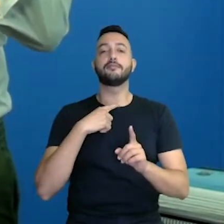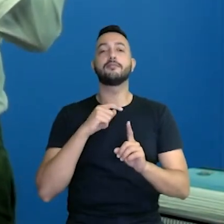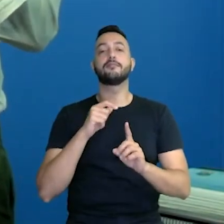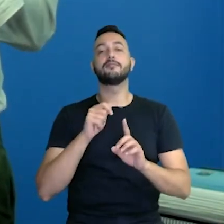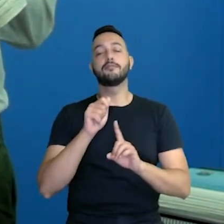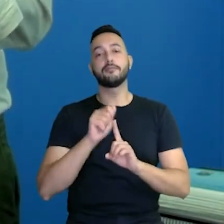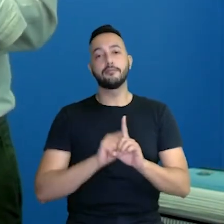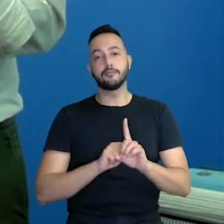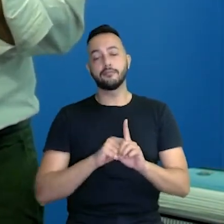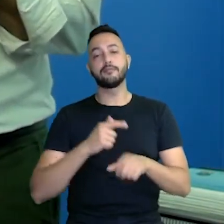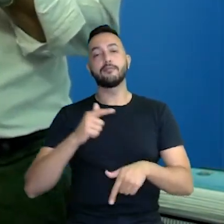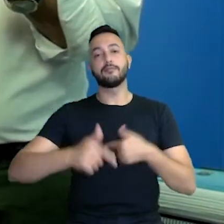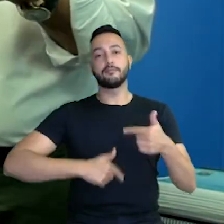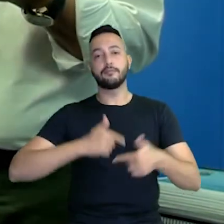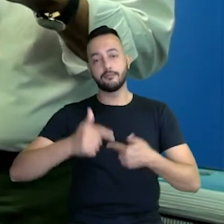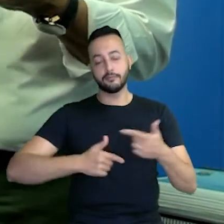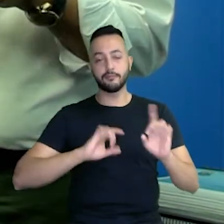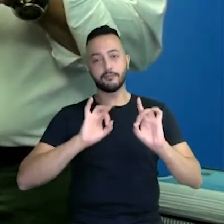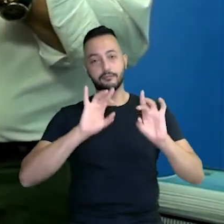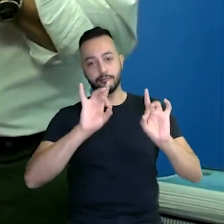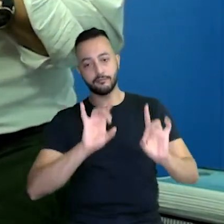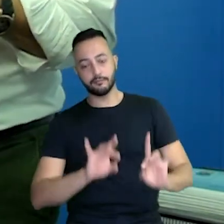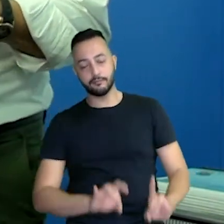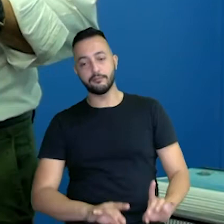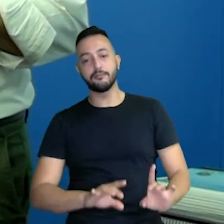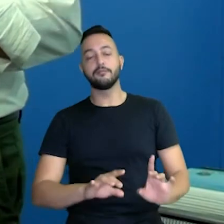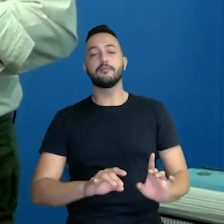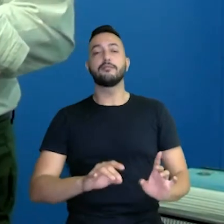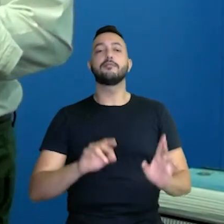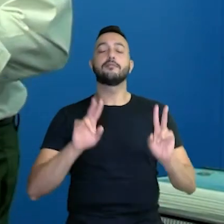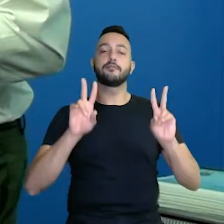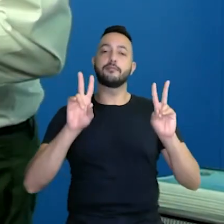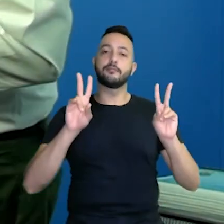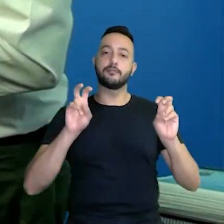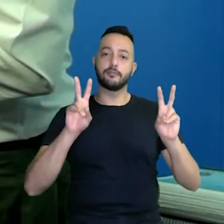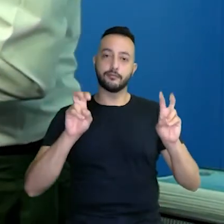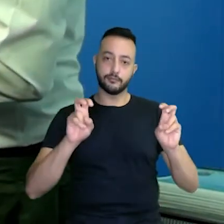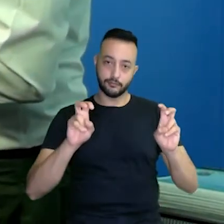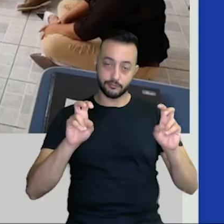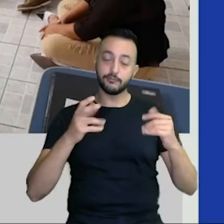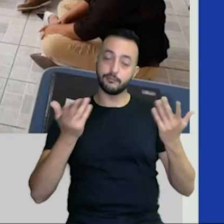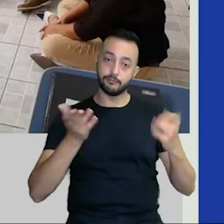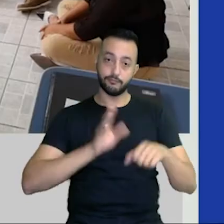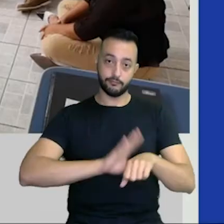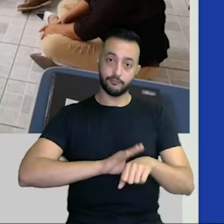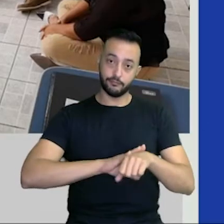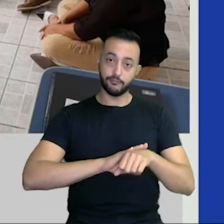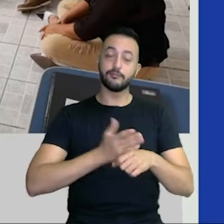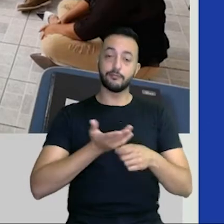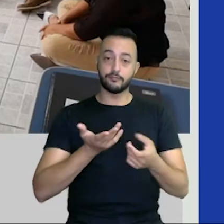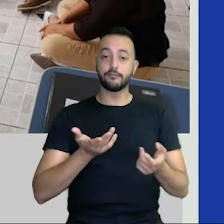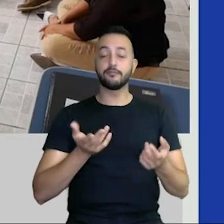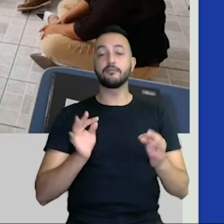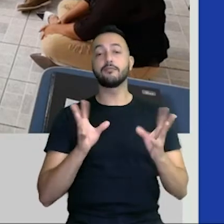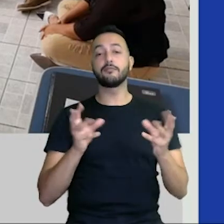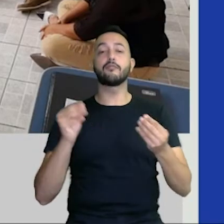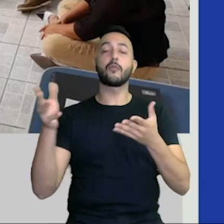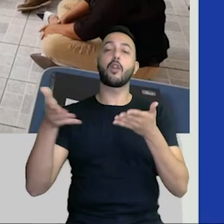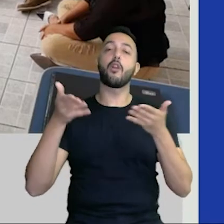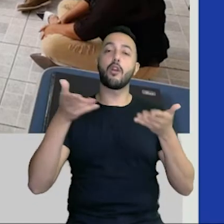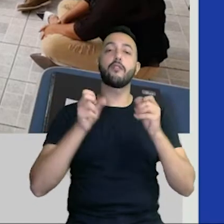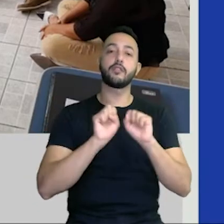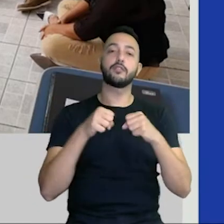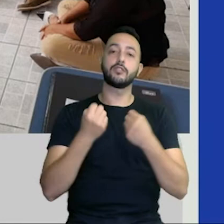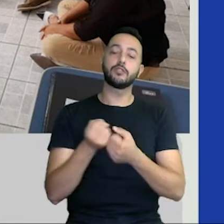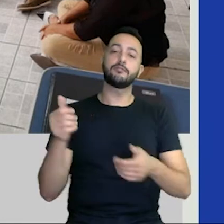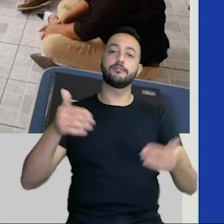mês onde nós vamos trabalhar especificamente esse tema em um determinado momento e vamos convidar toda a sociedade a